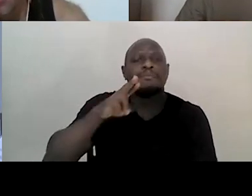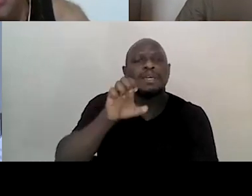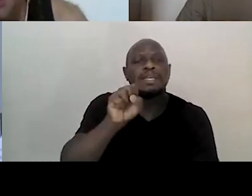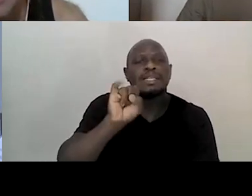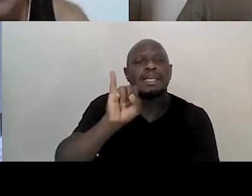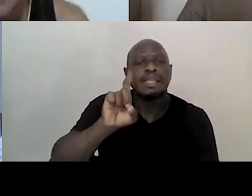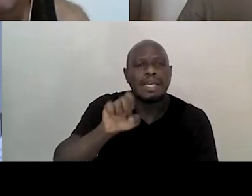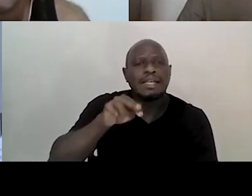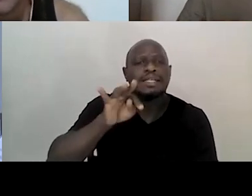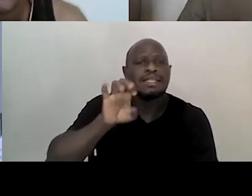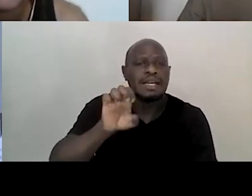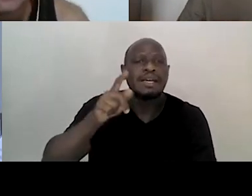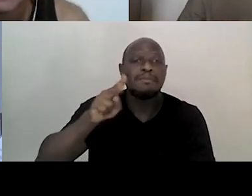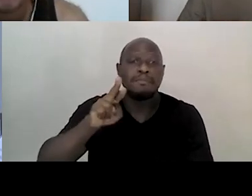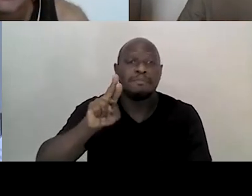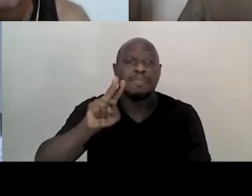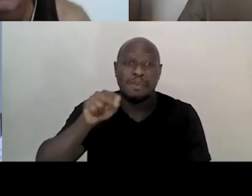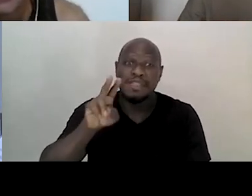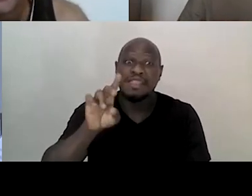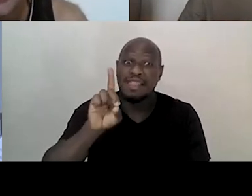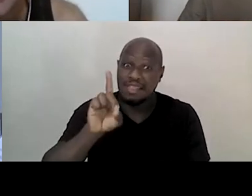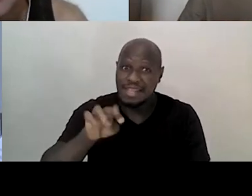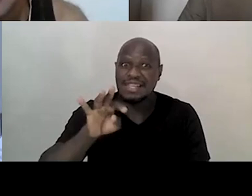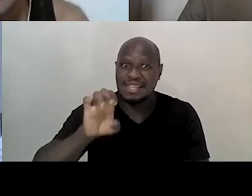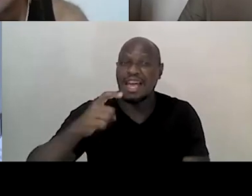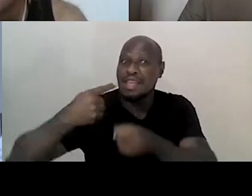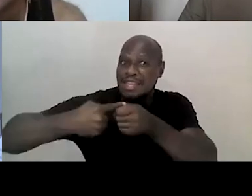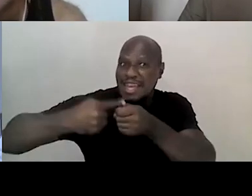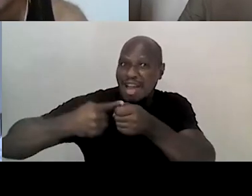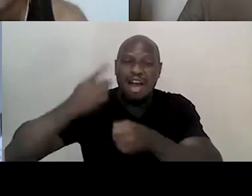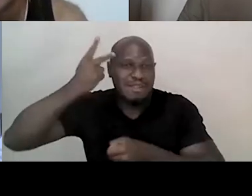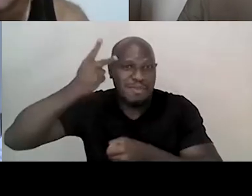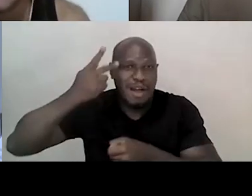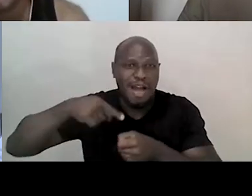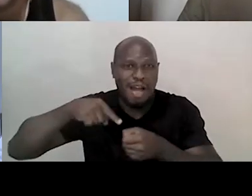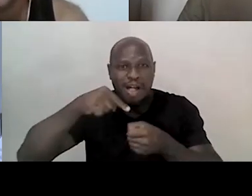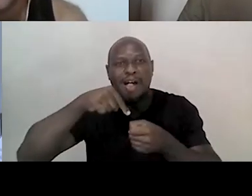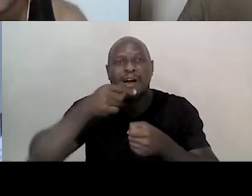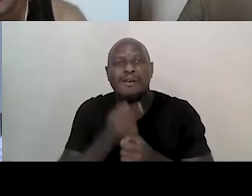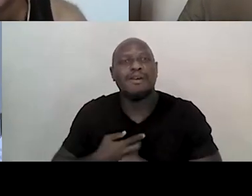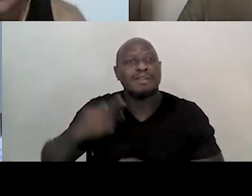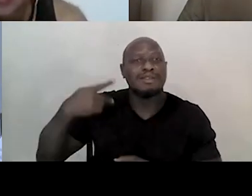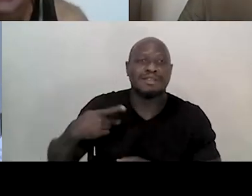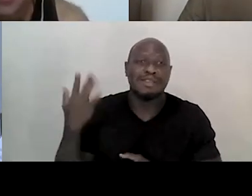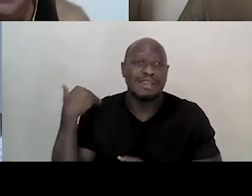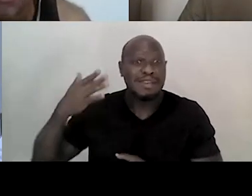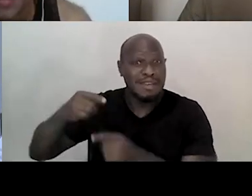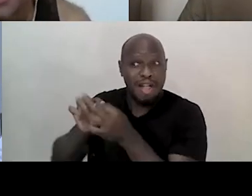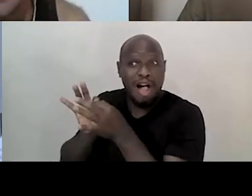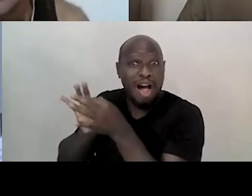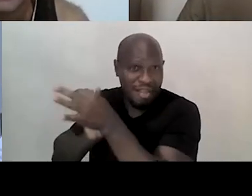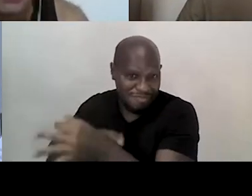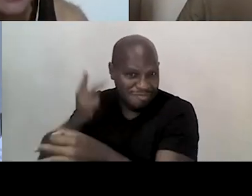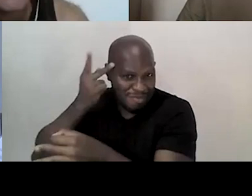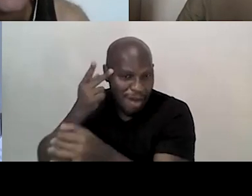Paulo, tem que botar bastante R para falar, porque ela está mais perto das capitais do Paraná e do Mato Grosso do Sul do que da capital de São